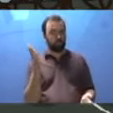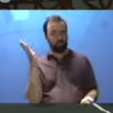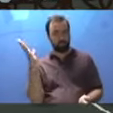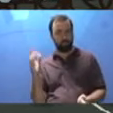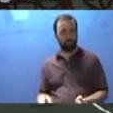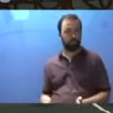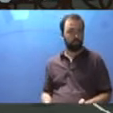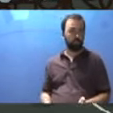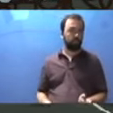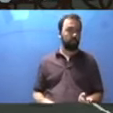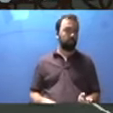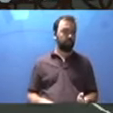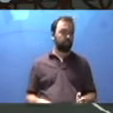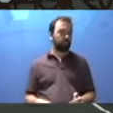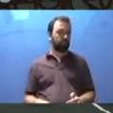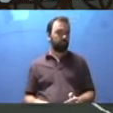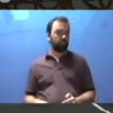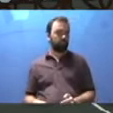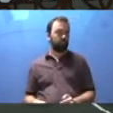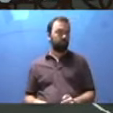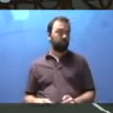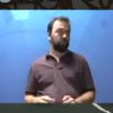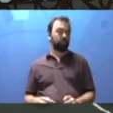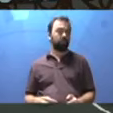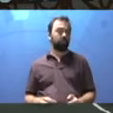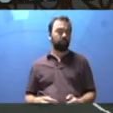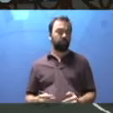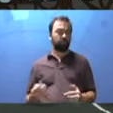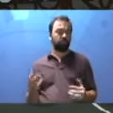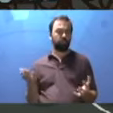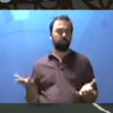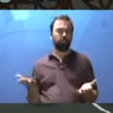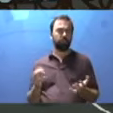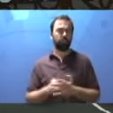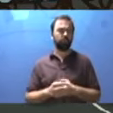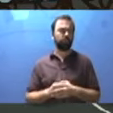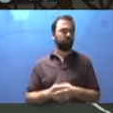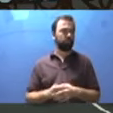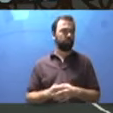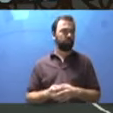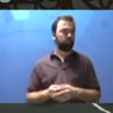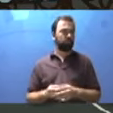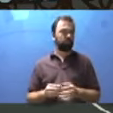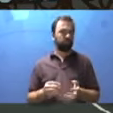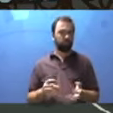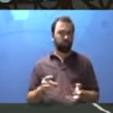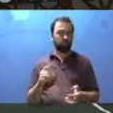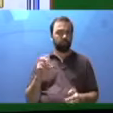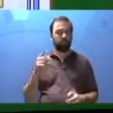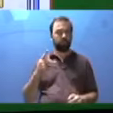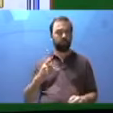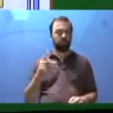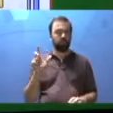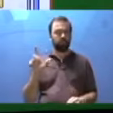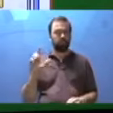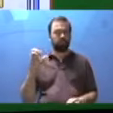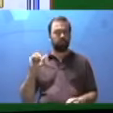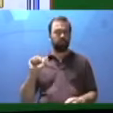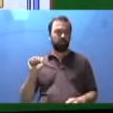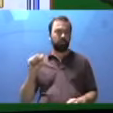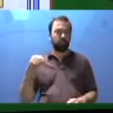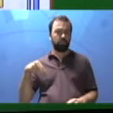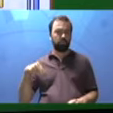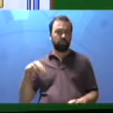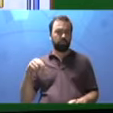Olha lá. Planta baixa. Planta baixa é mapa? Como? Por quê? Vamos ver por quê. Planta baixa